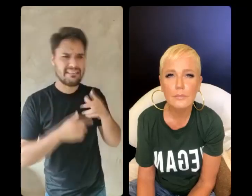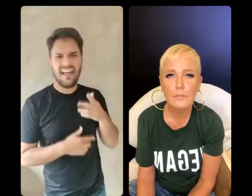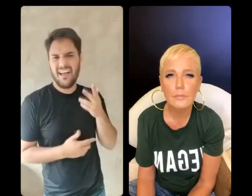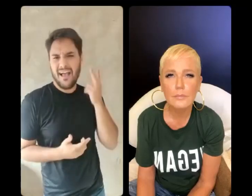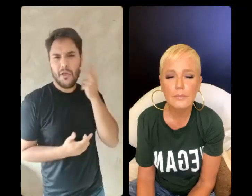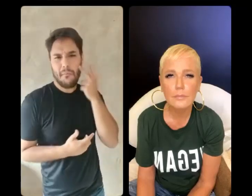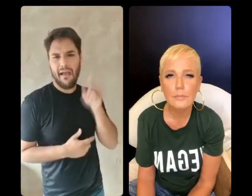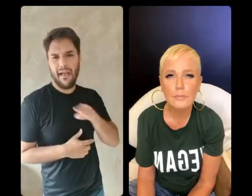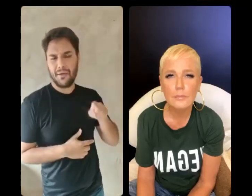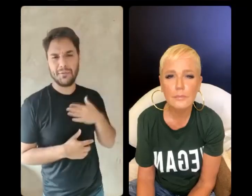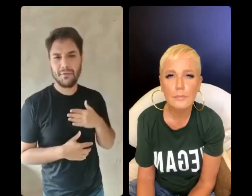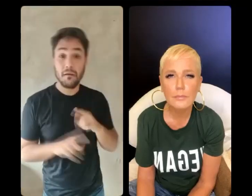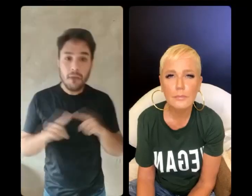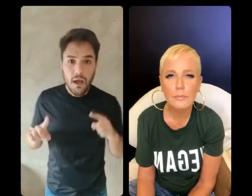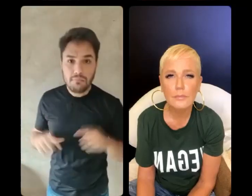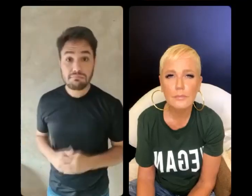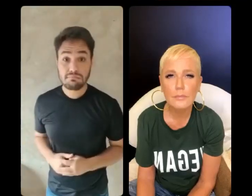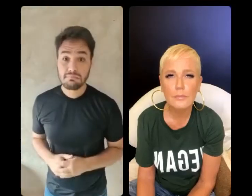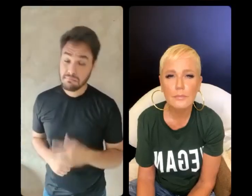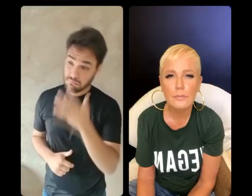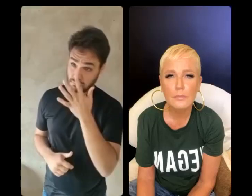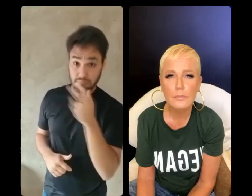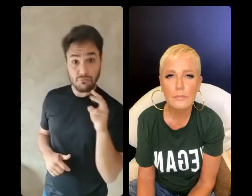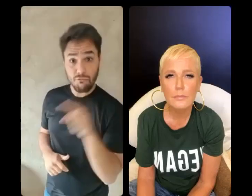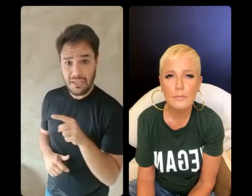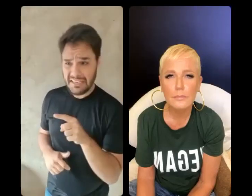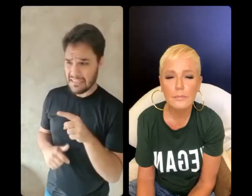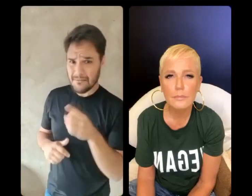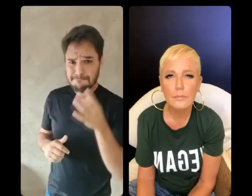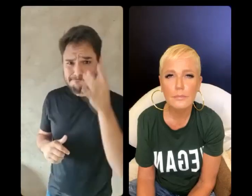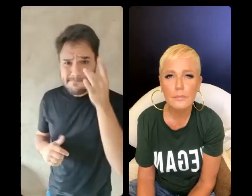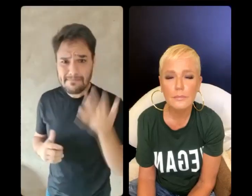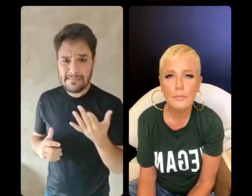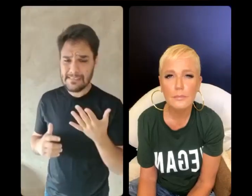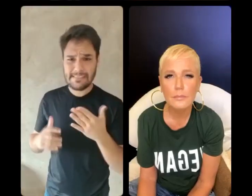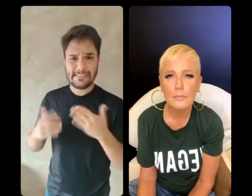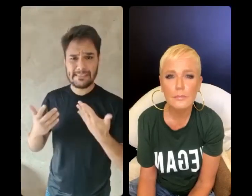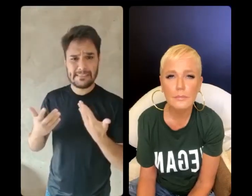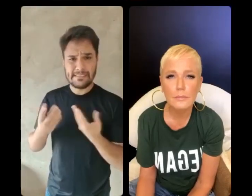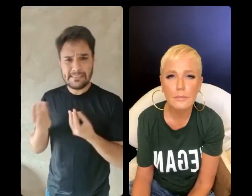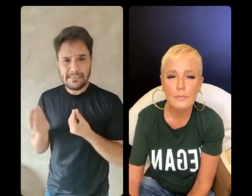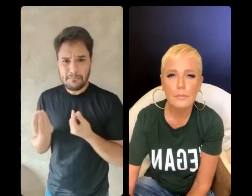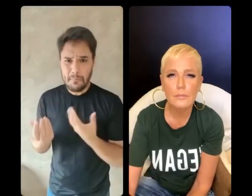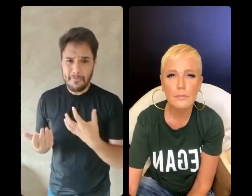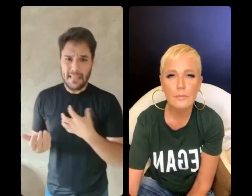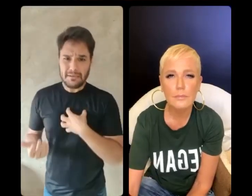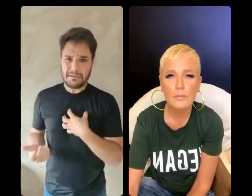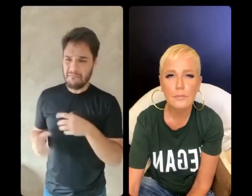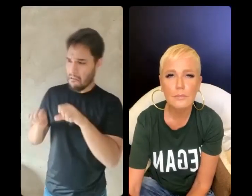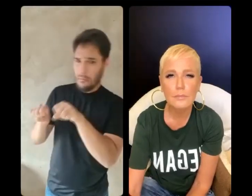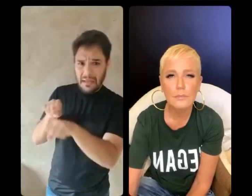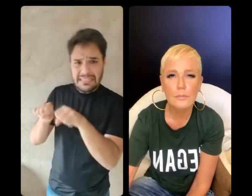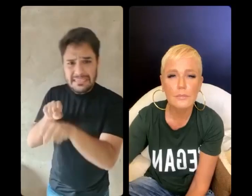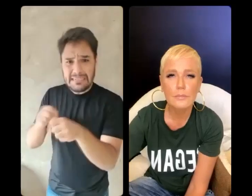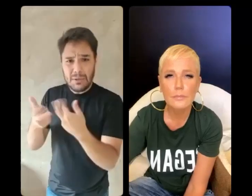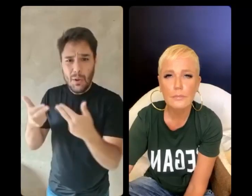quando você vê ali as consequências da sua escolha na prática, você vive ali, você fala, hum... Então eu fui pra